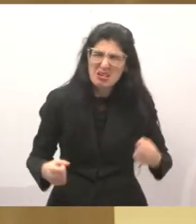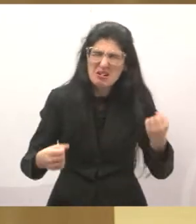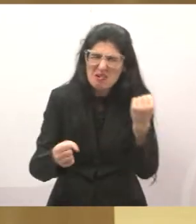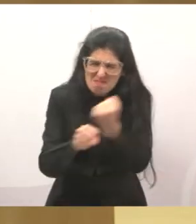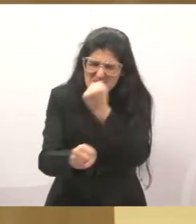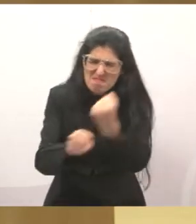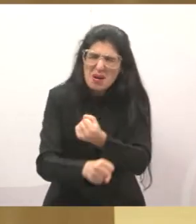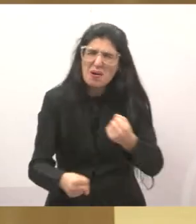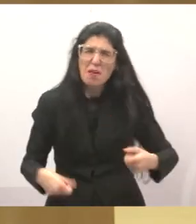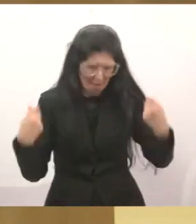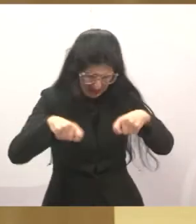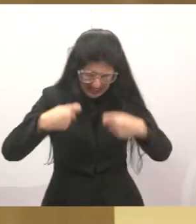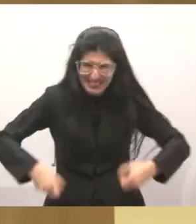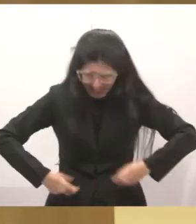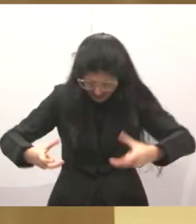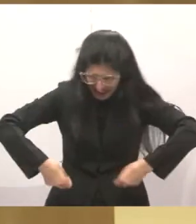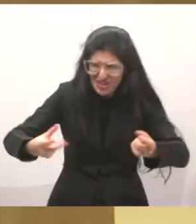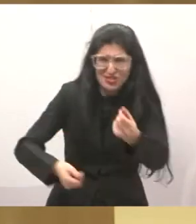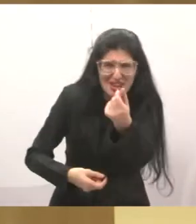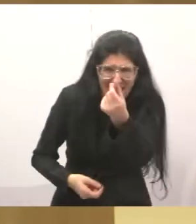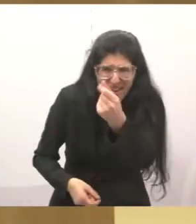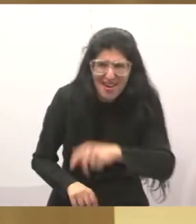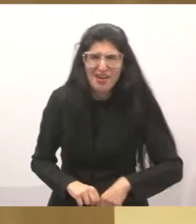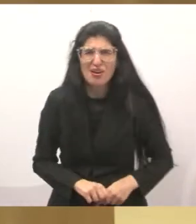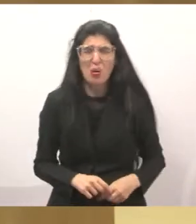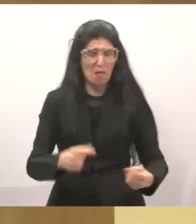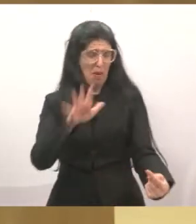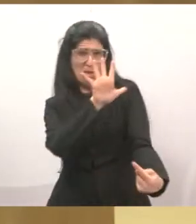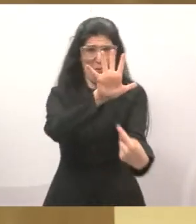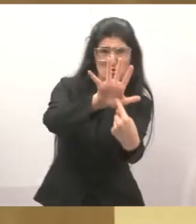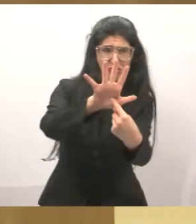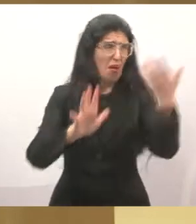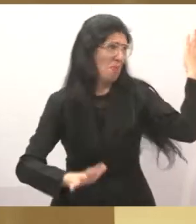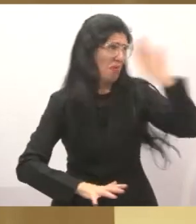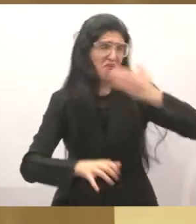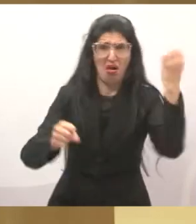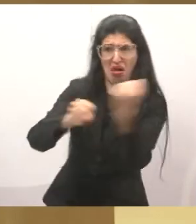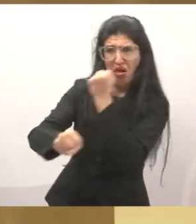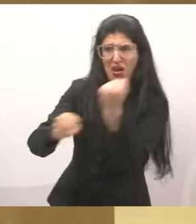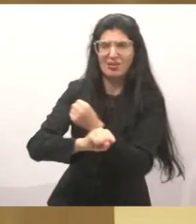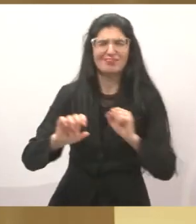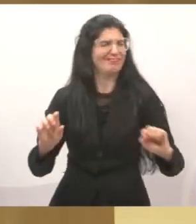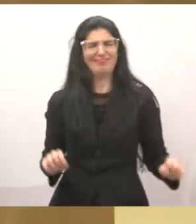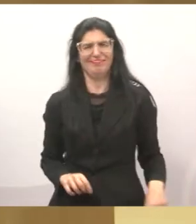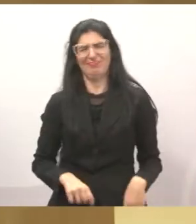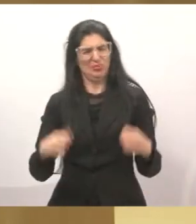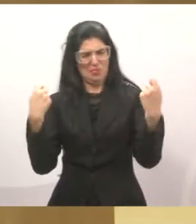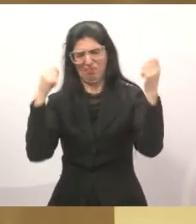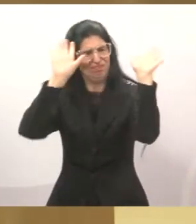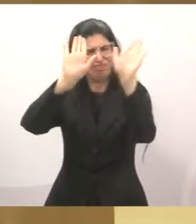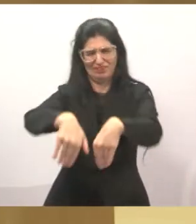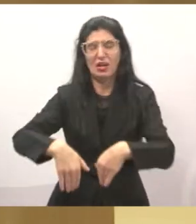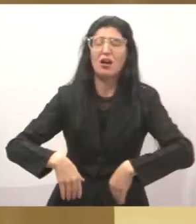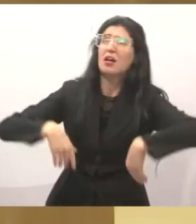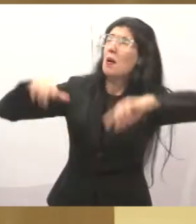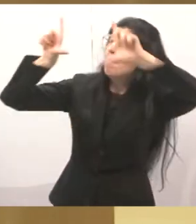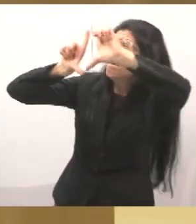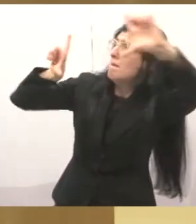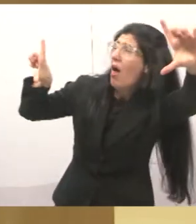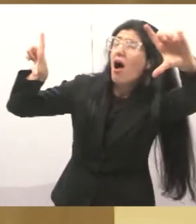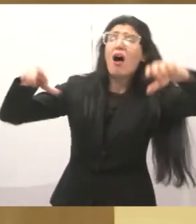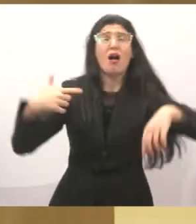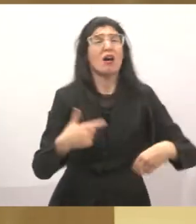isso. Ou então, que mandasse o informativo, né? Tem as placas, tem o Facebook, que é